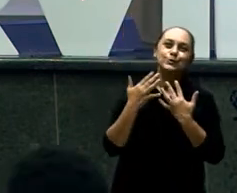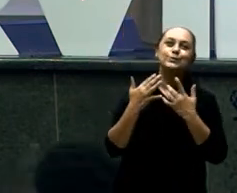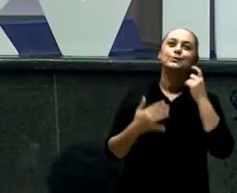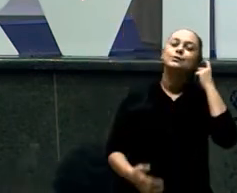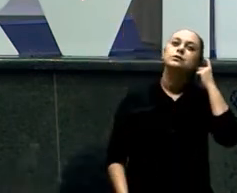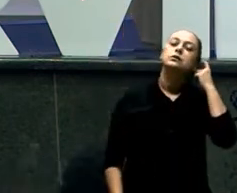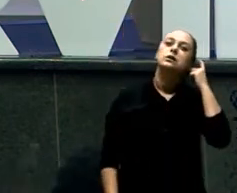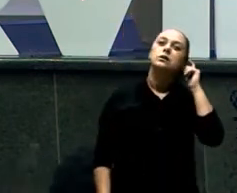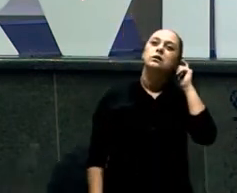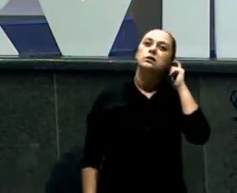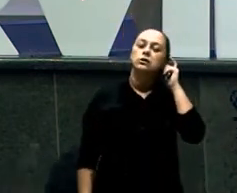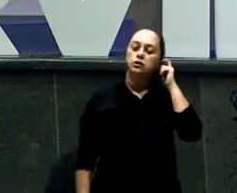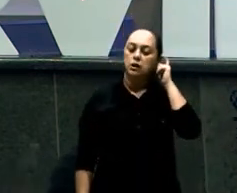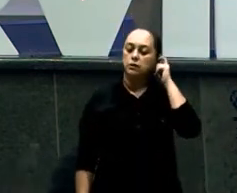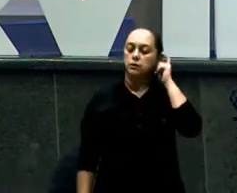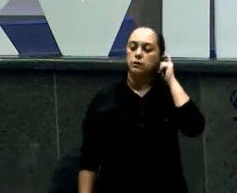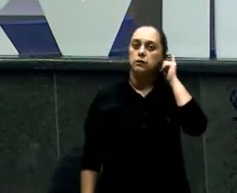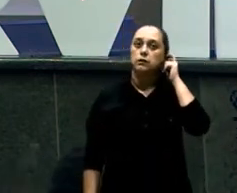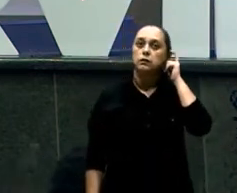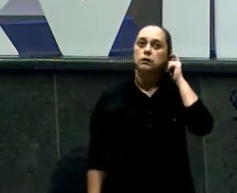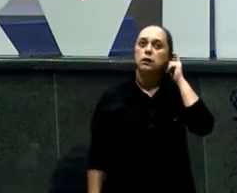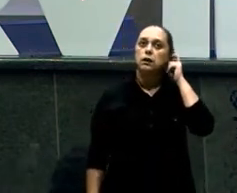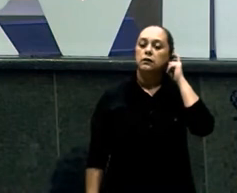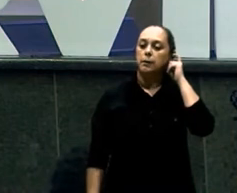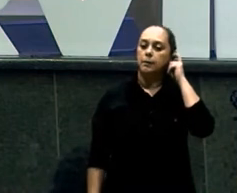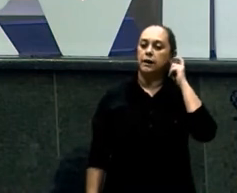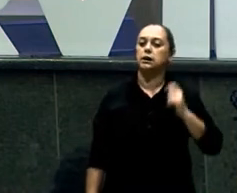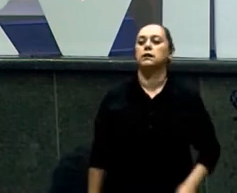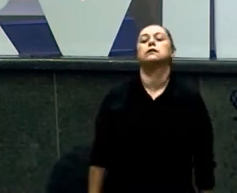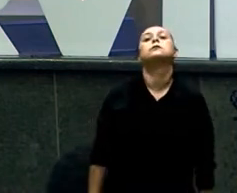E Malaquias No capítulo 1 Diz Deus amou a Jacó